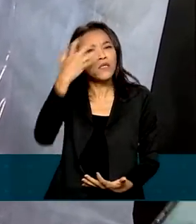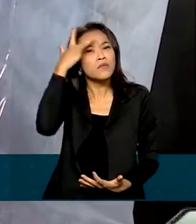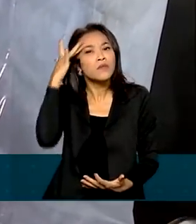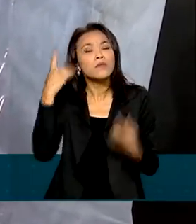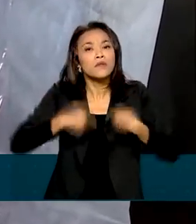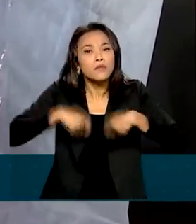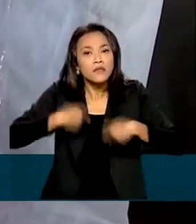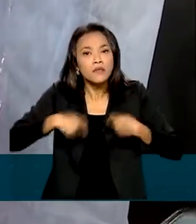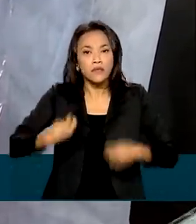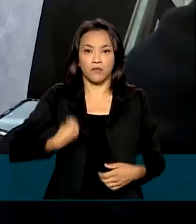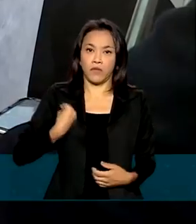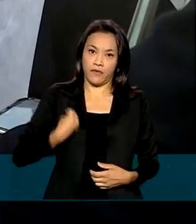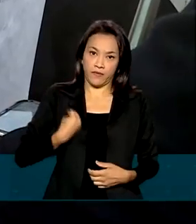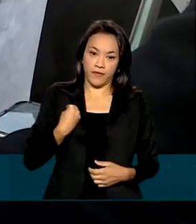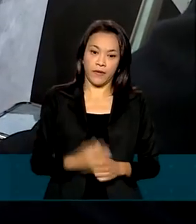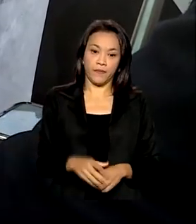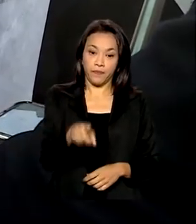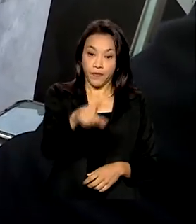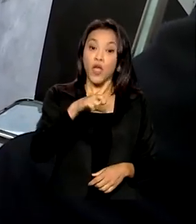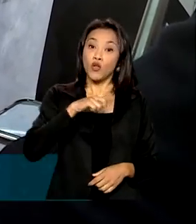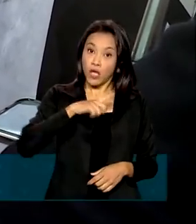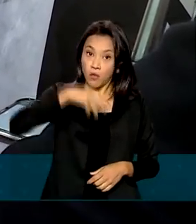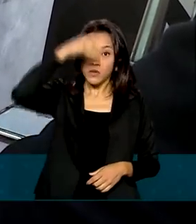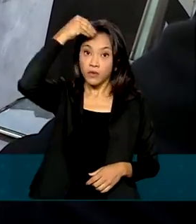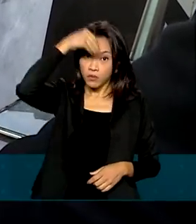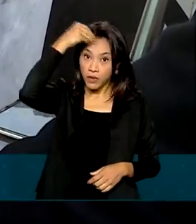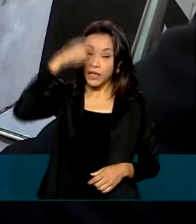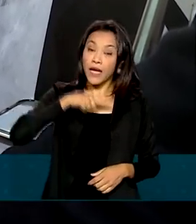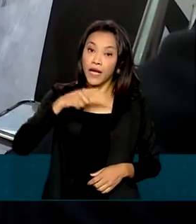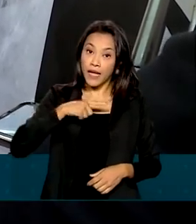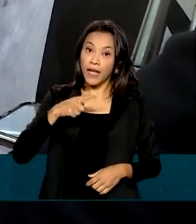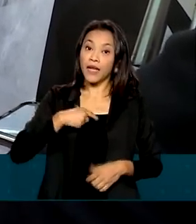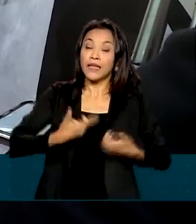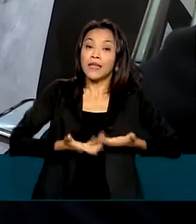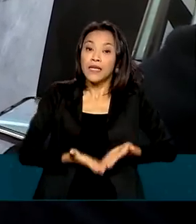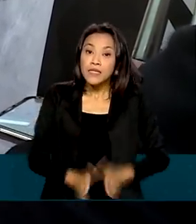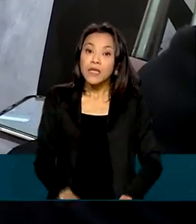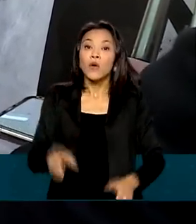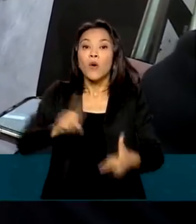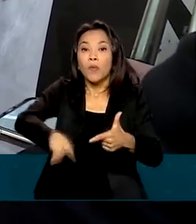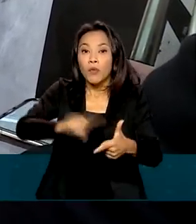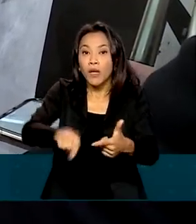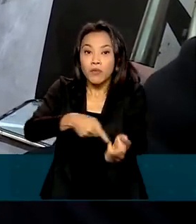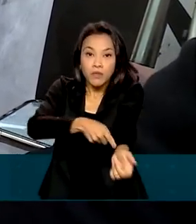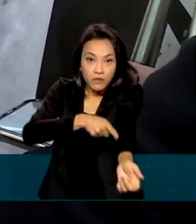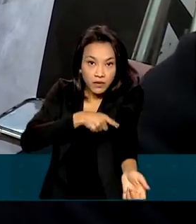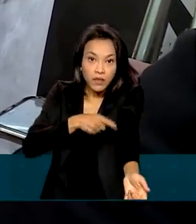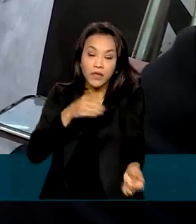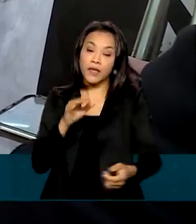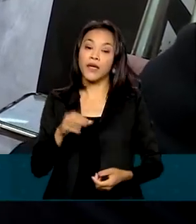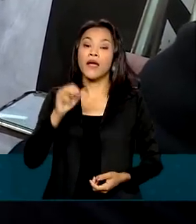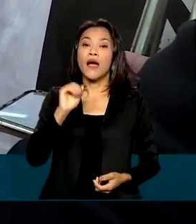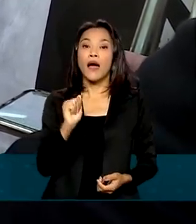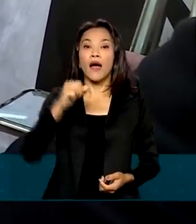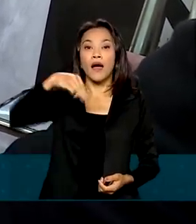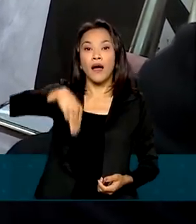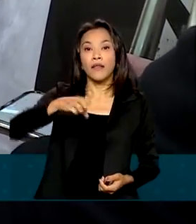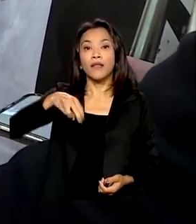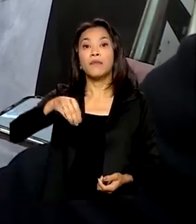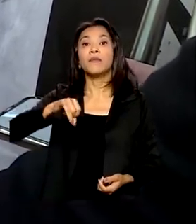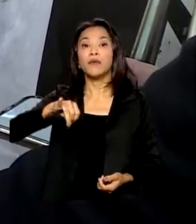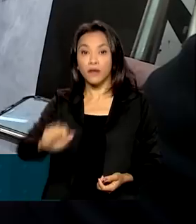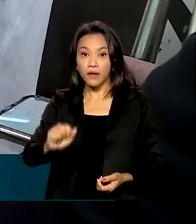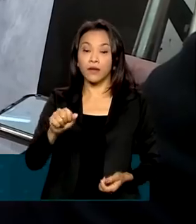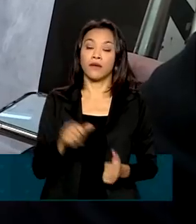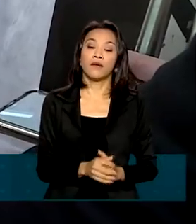doações para sobreviver. Eu tenho uma sobrinha, ela nasceu com anemia falciforme. Inclusive, eu tenho traço, isso também não é um impeditivo,